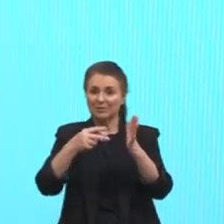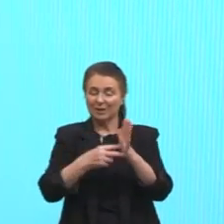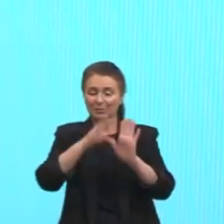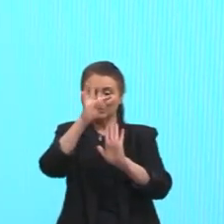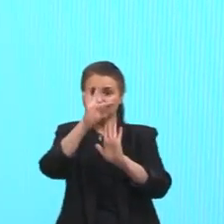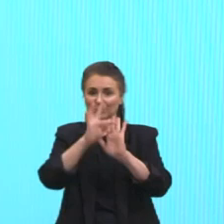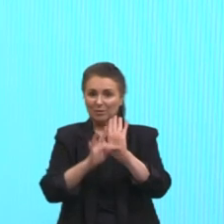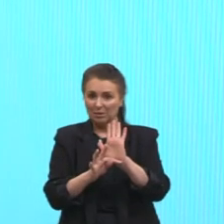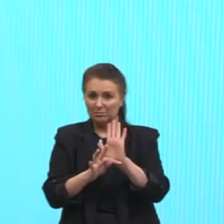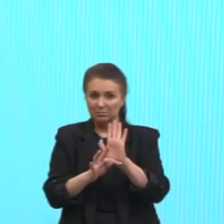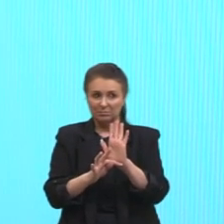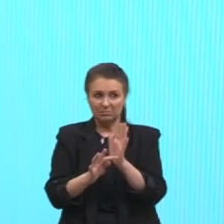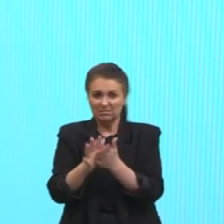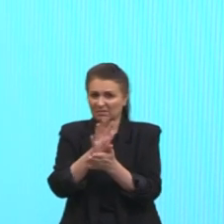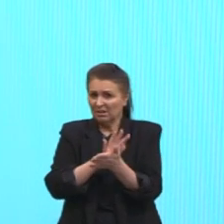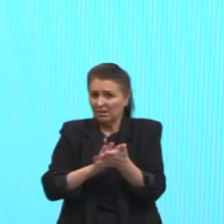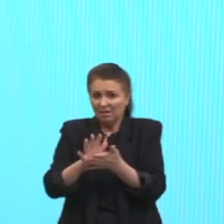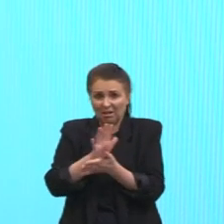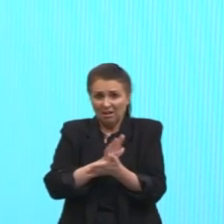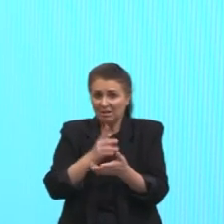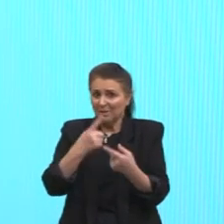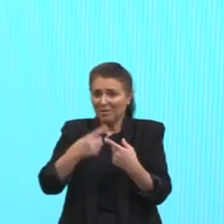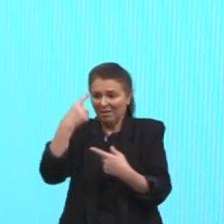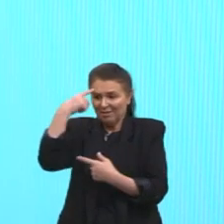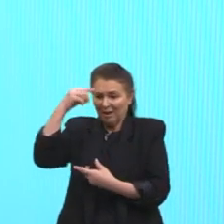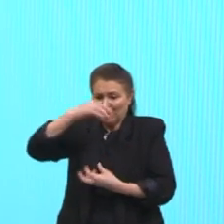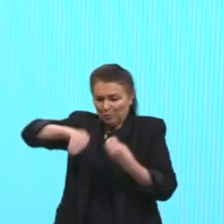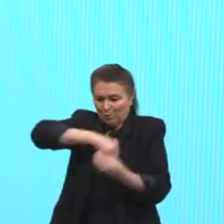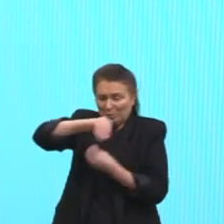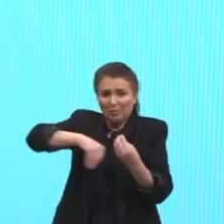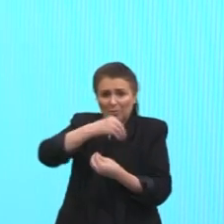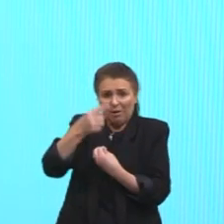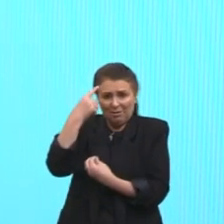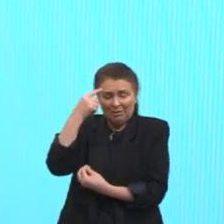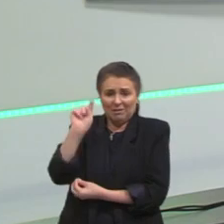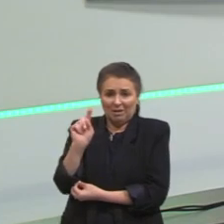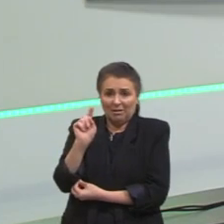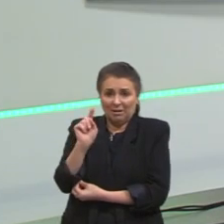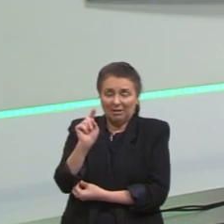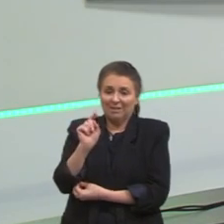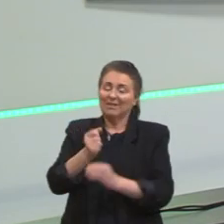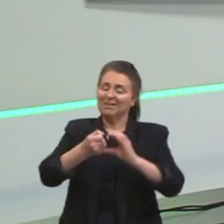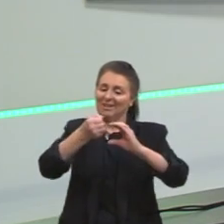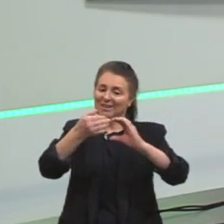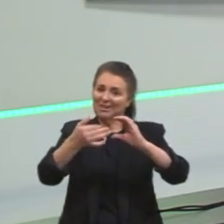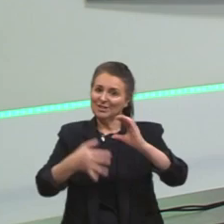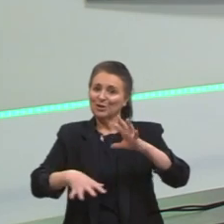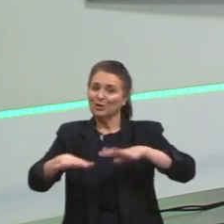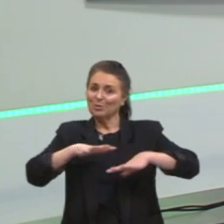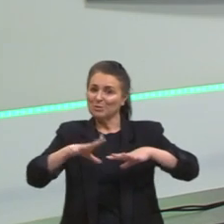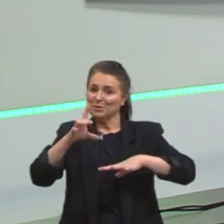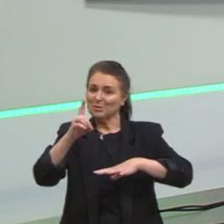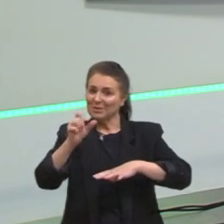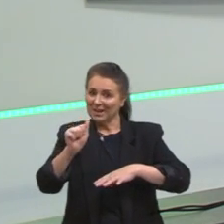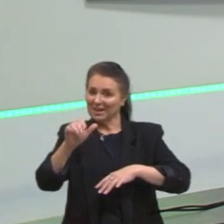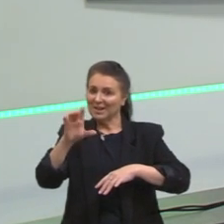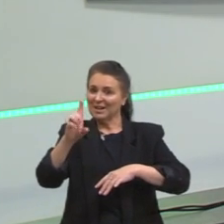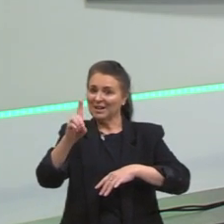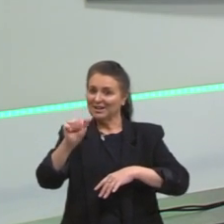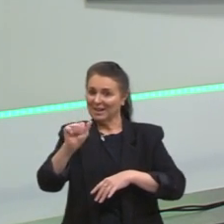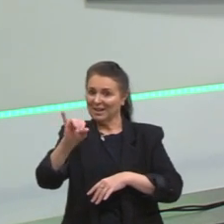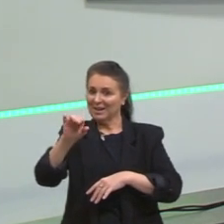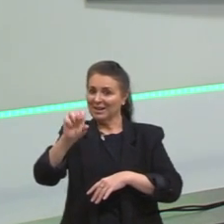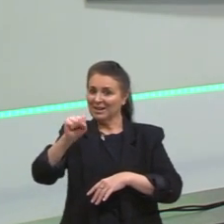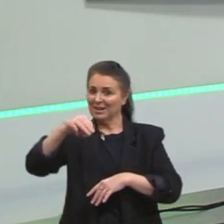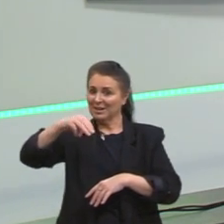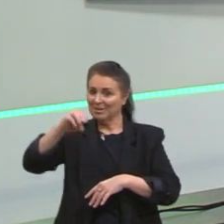é nenhum, já que as ideias estão misturadas ao acaso. Característica do movimento dadaísta, lembram? O